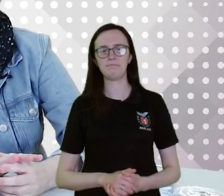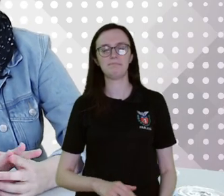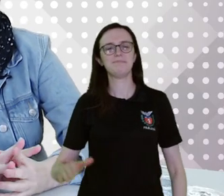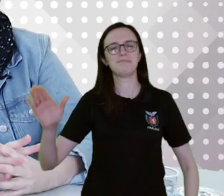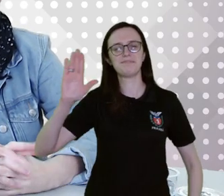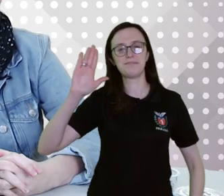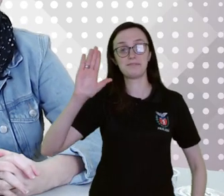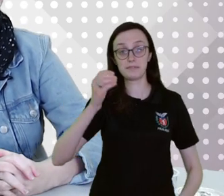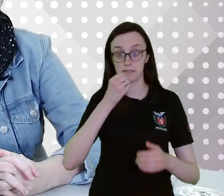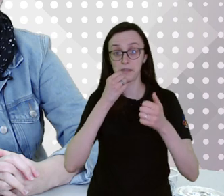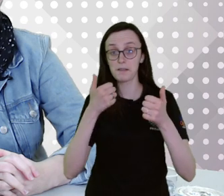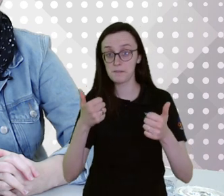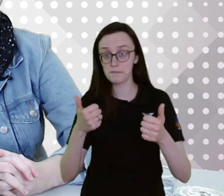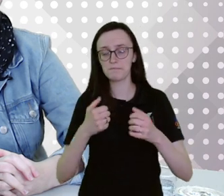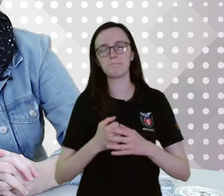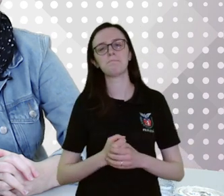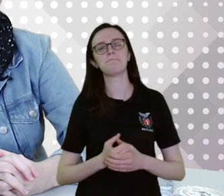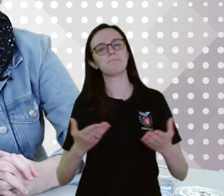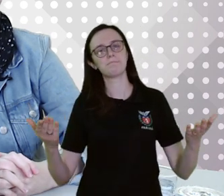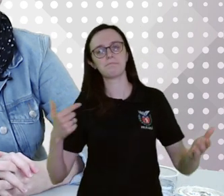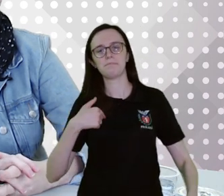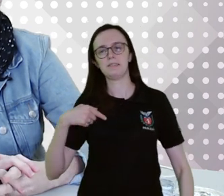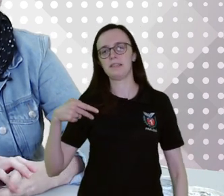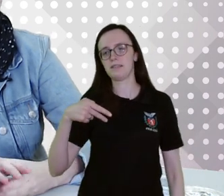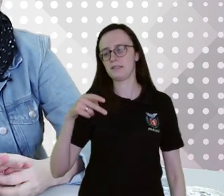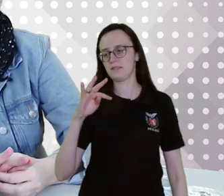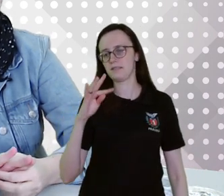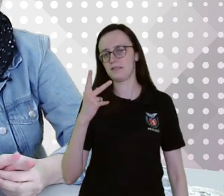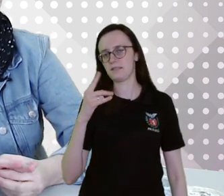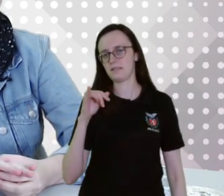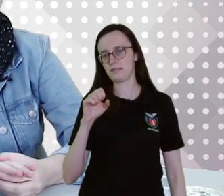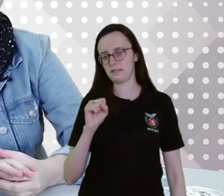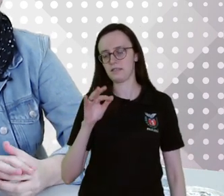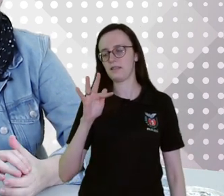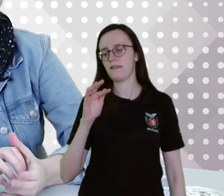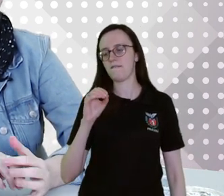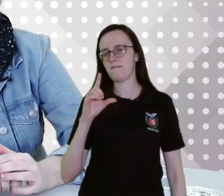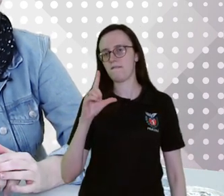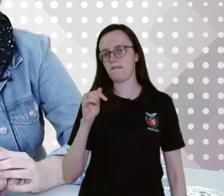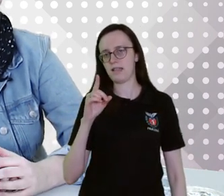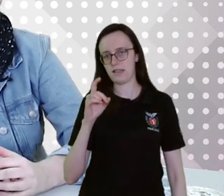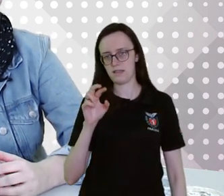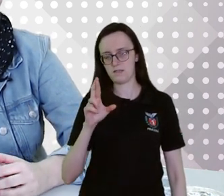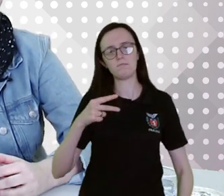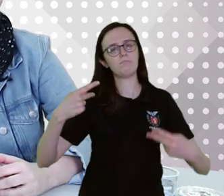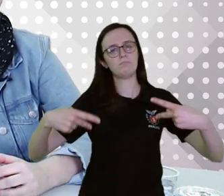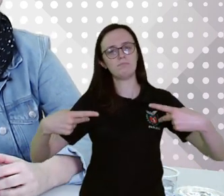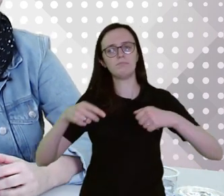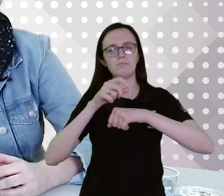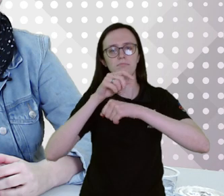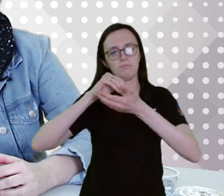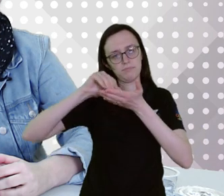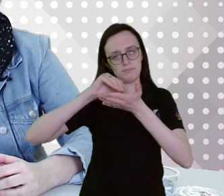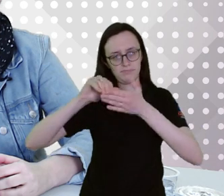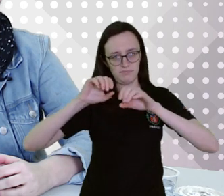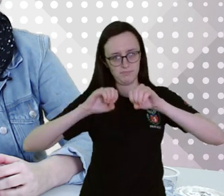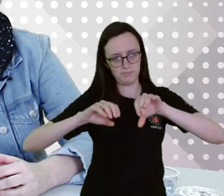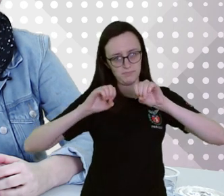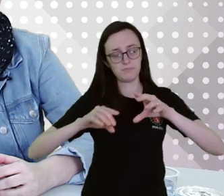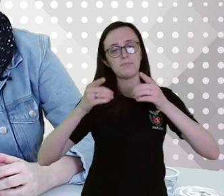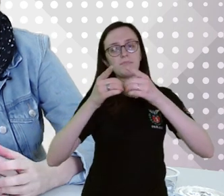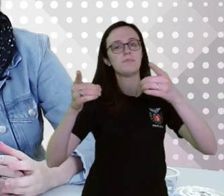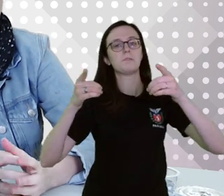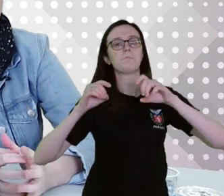Olá, tudo bem? Então, eu sou a professora Thais, falador Camargo, aqui da Secretaria de Educação, do